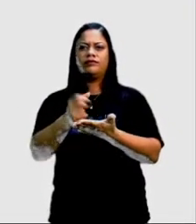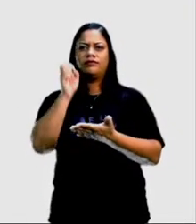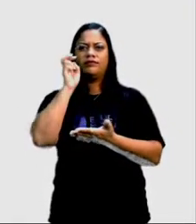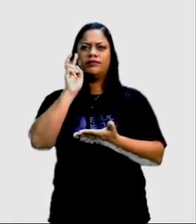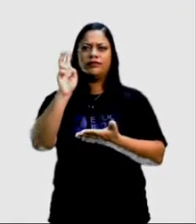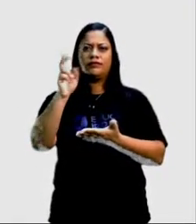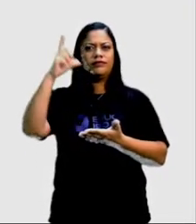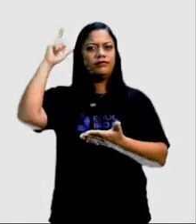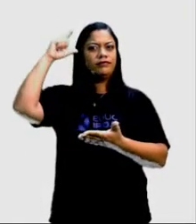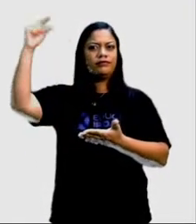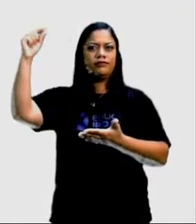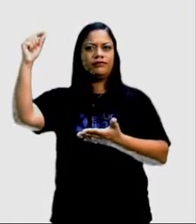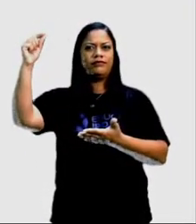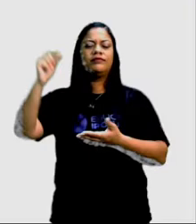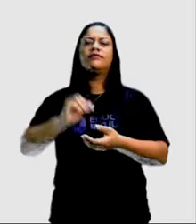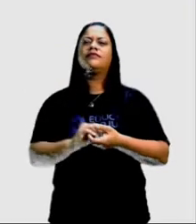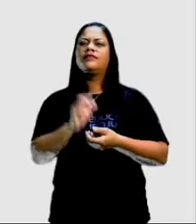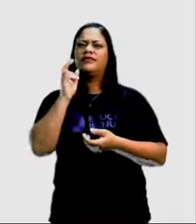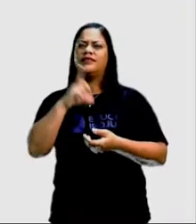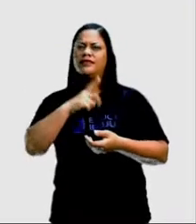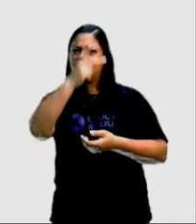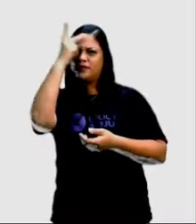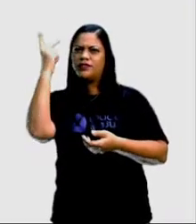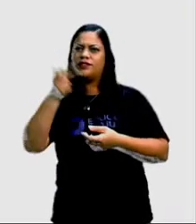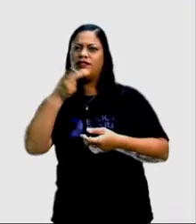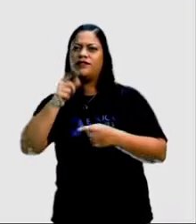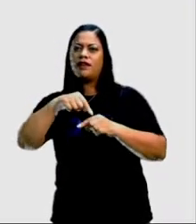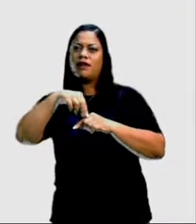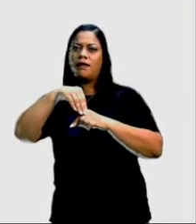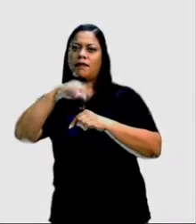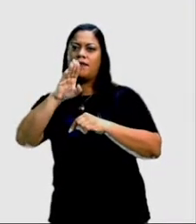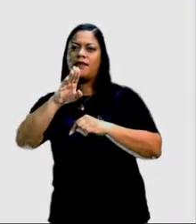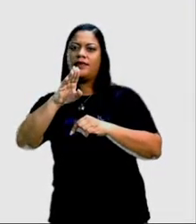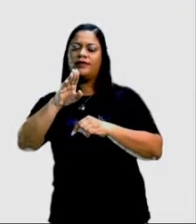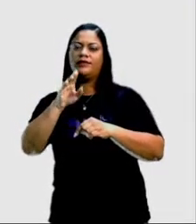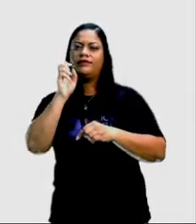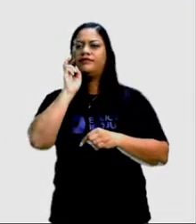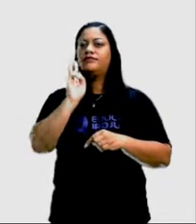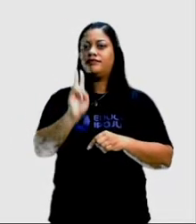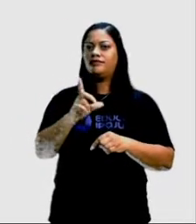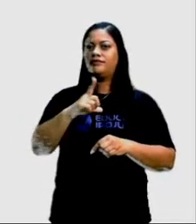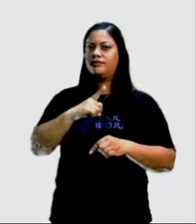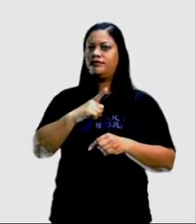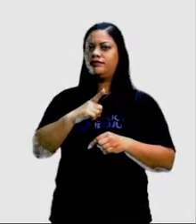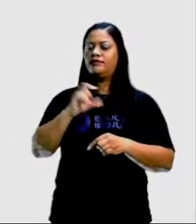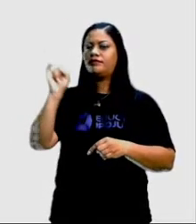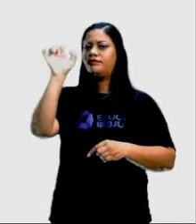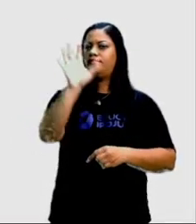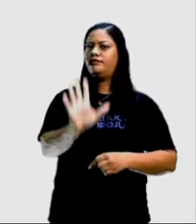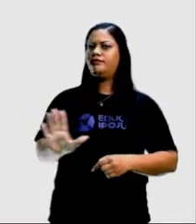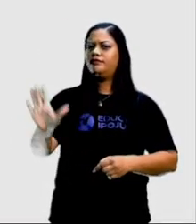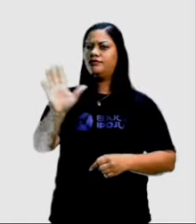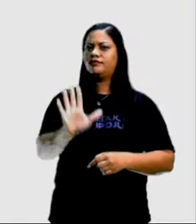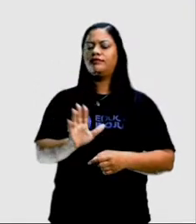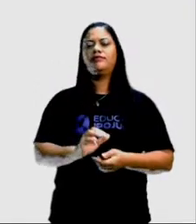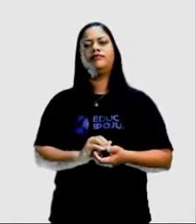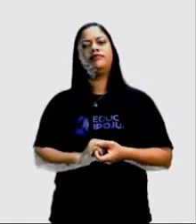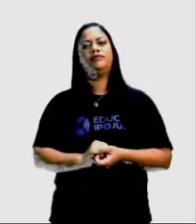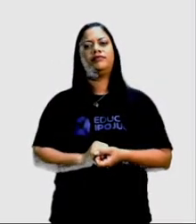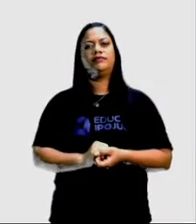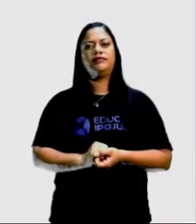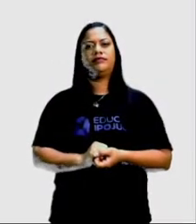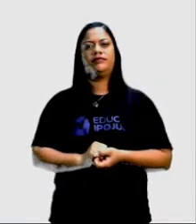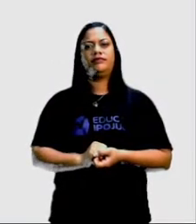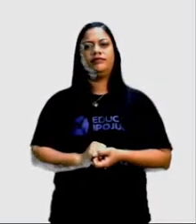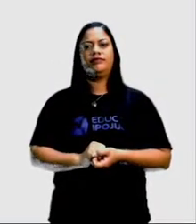estão equilibradas? Tem alguém que fala mais? Então, vamos ver o que a gente tem aqui nessa imagem. Logo na primeira